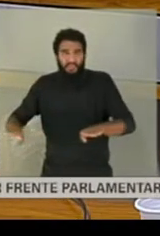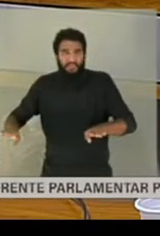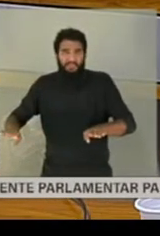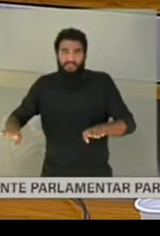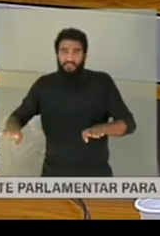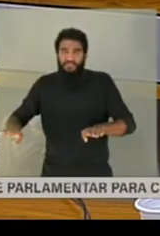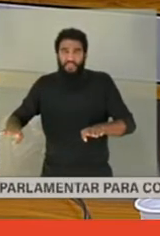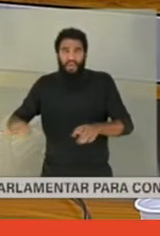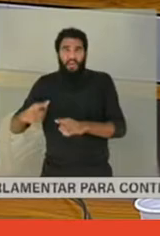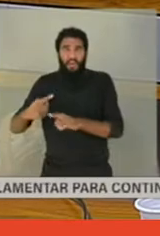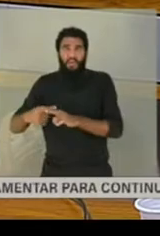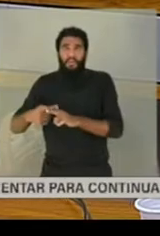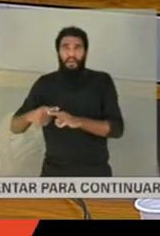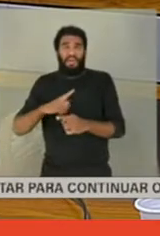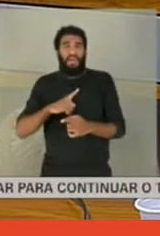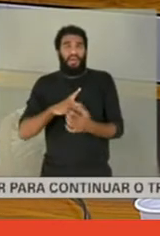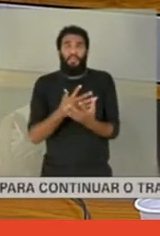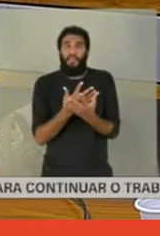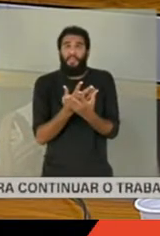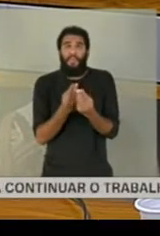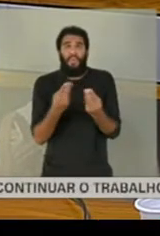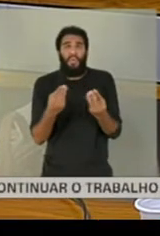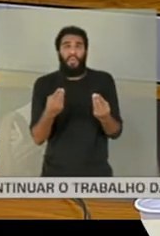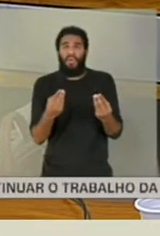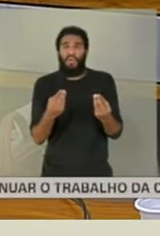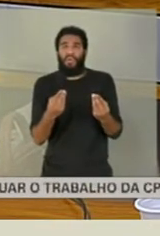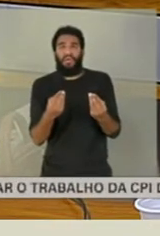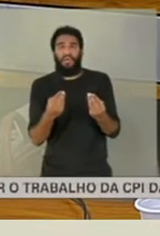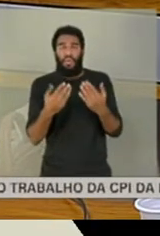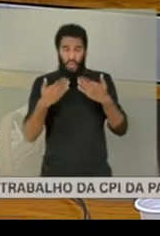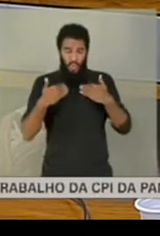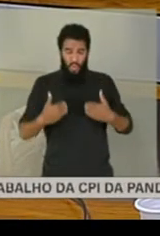Porque ele tinha muitos corpos ainda para procurar, para ir buscar.